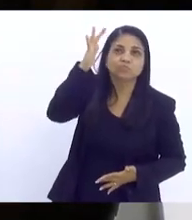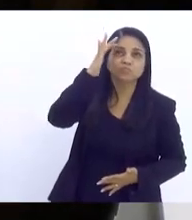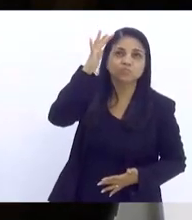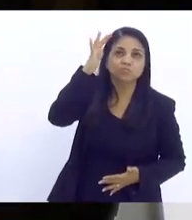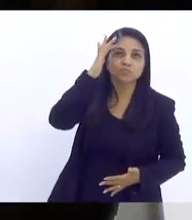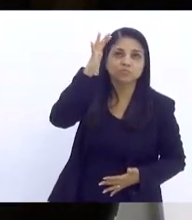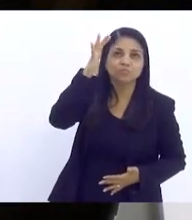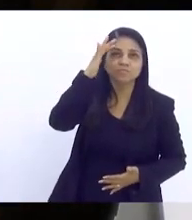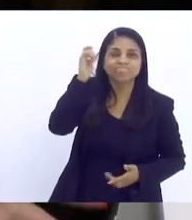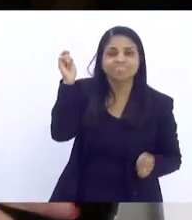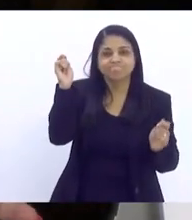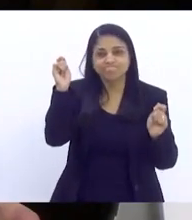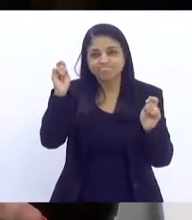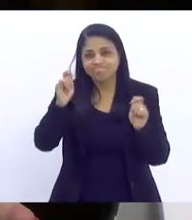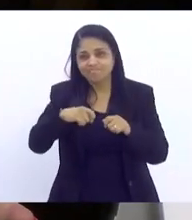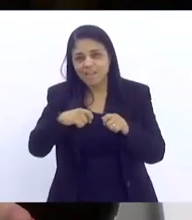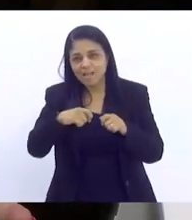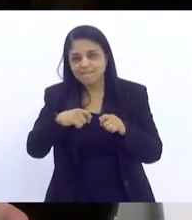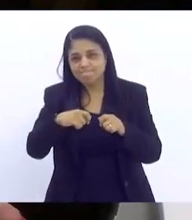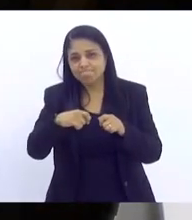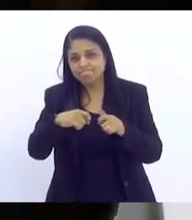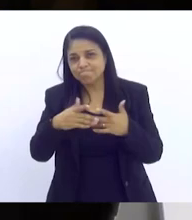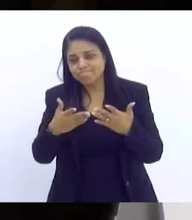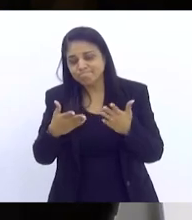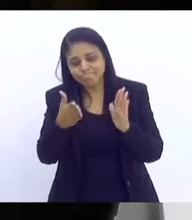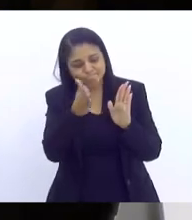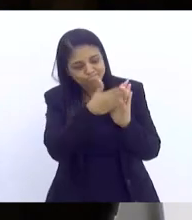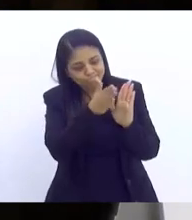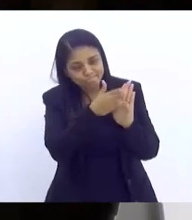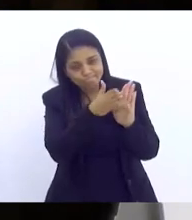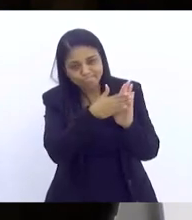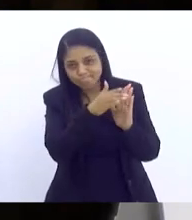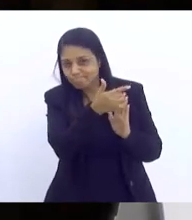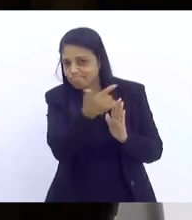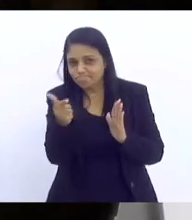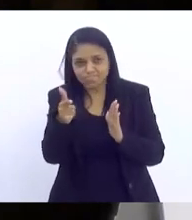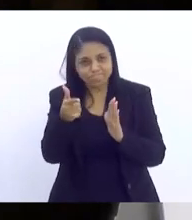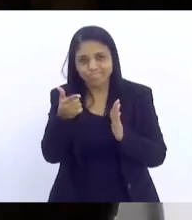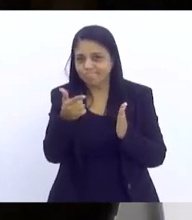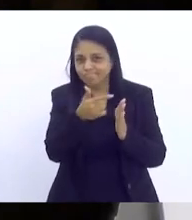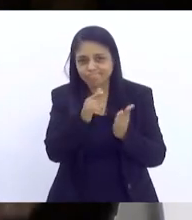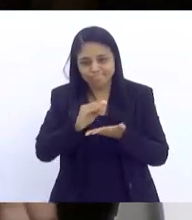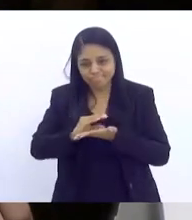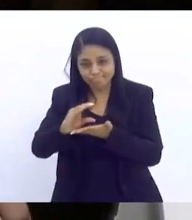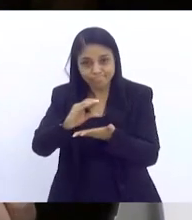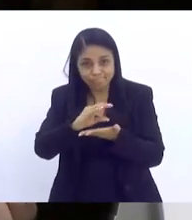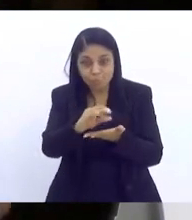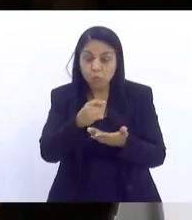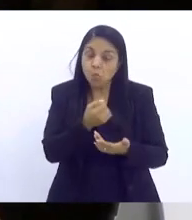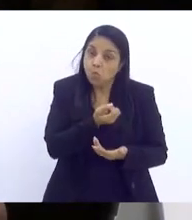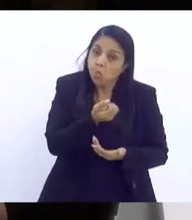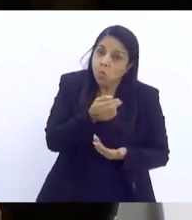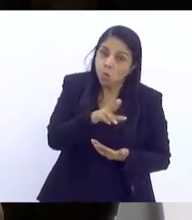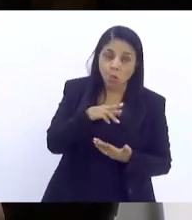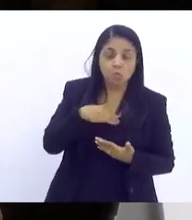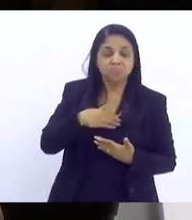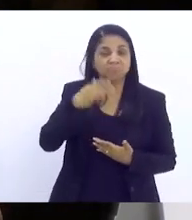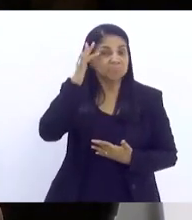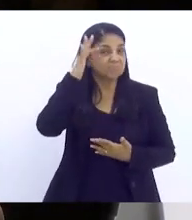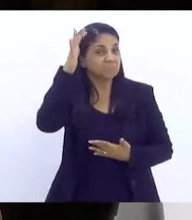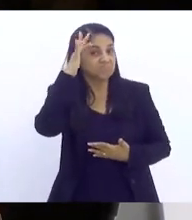que não existem propostas operacionalizáveis. Ou é um devaneio nosso achar